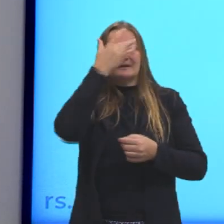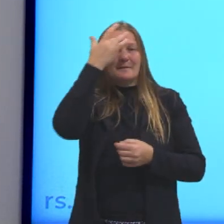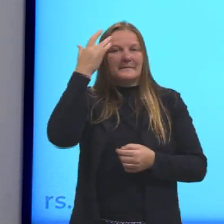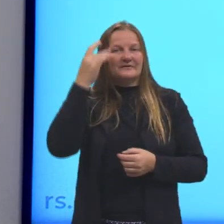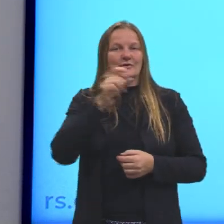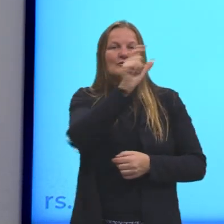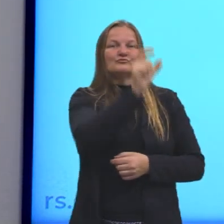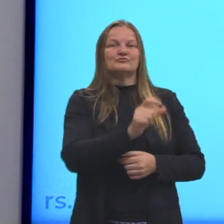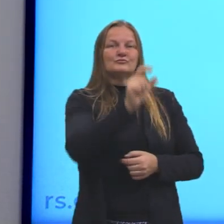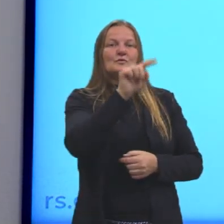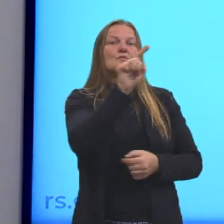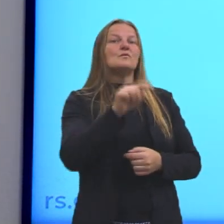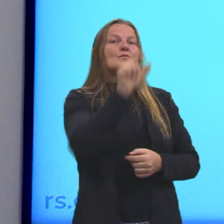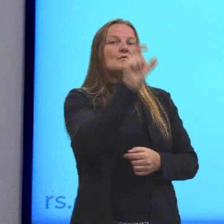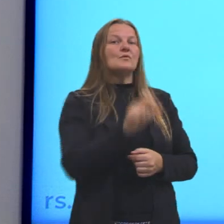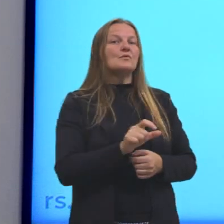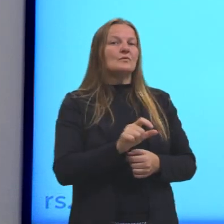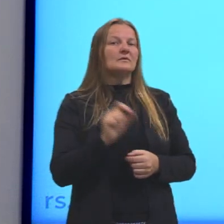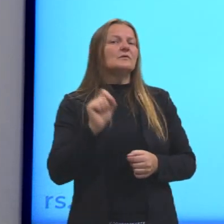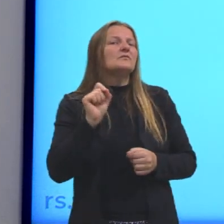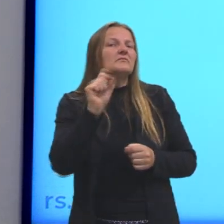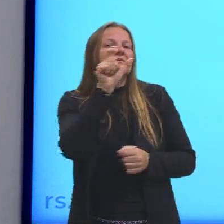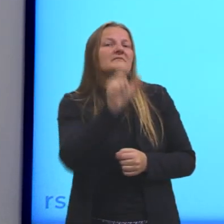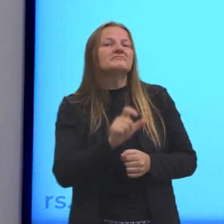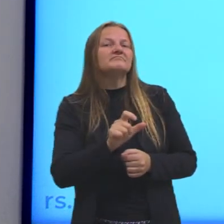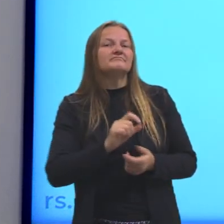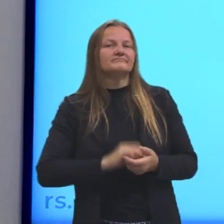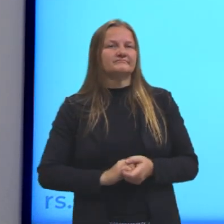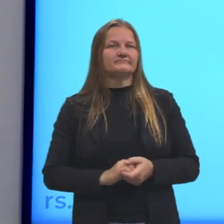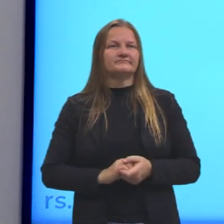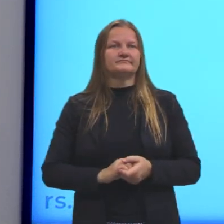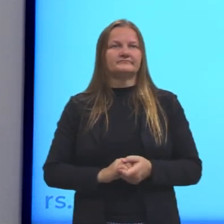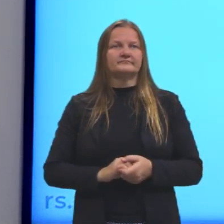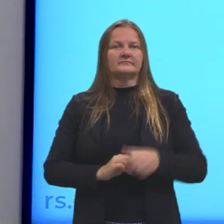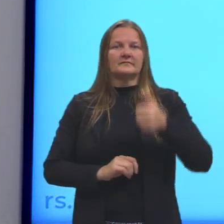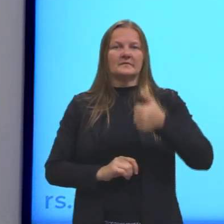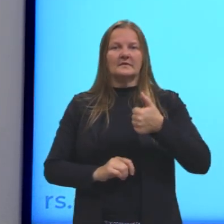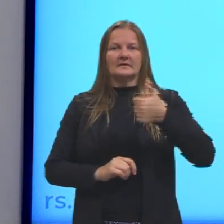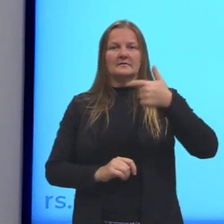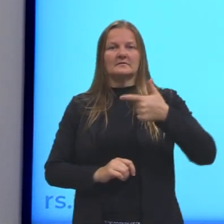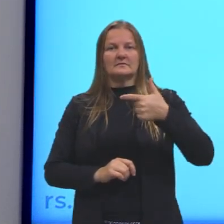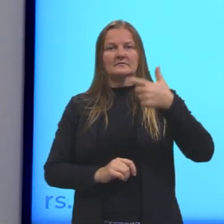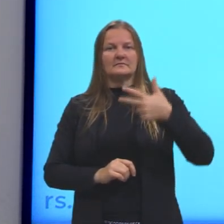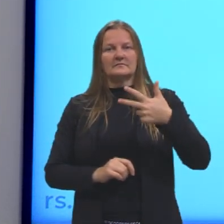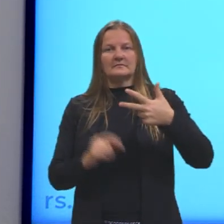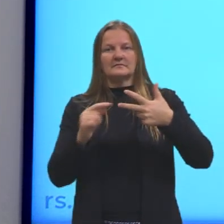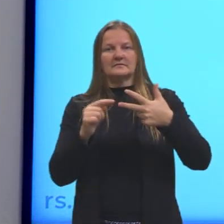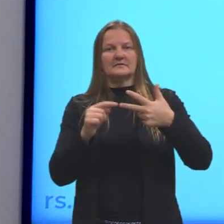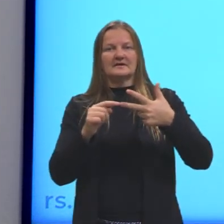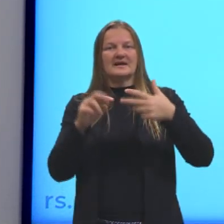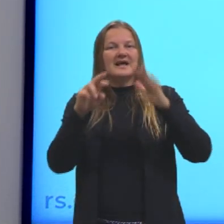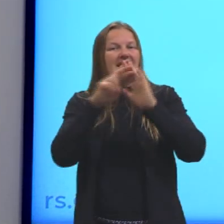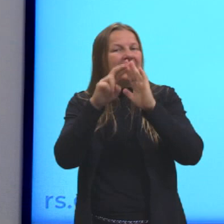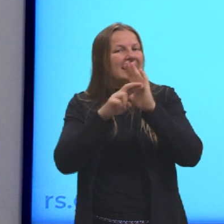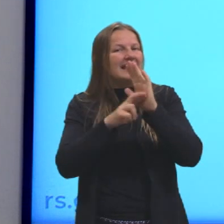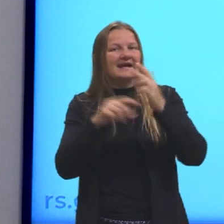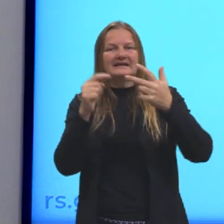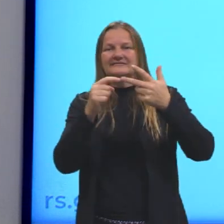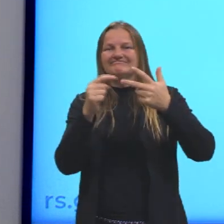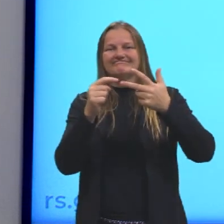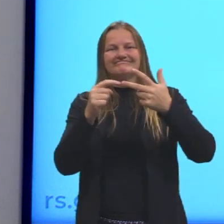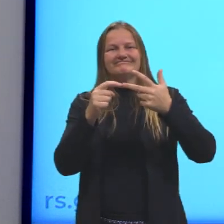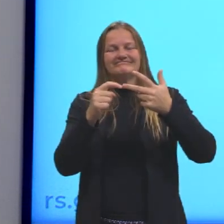sujeito. Então, que sujeito que eu estou usando? Eu tenho regras apenas para esse aqui, ó. Eu tenho